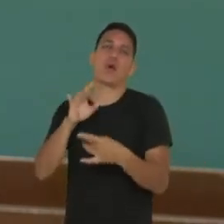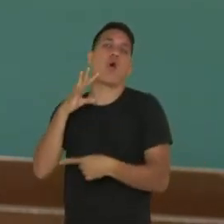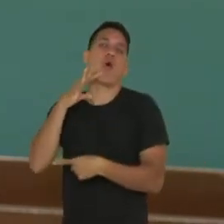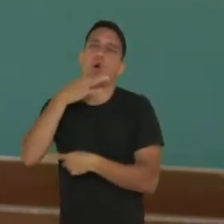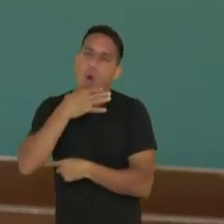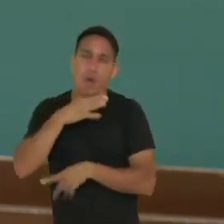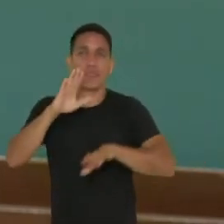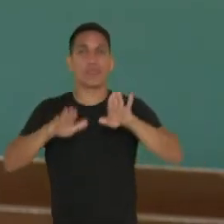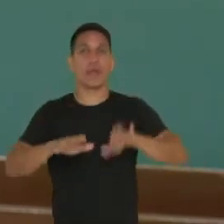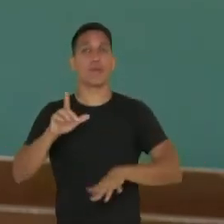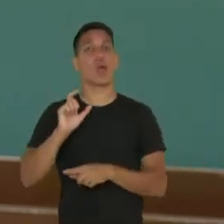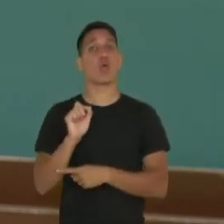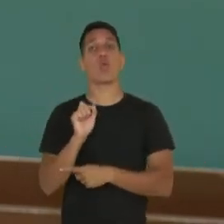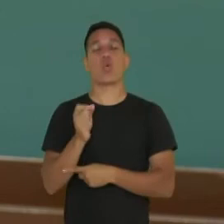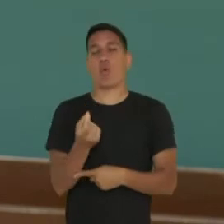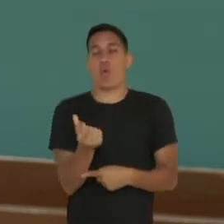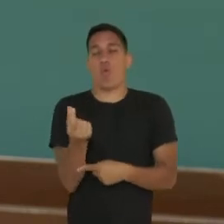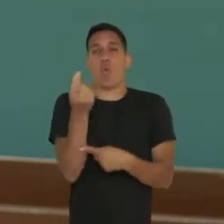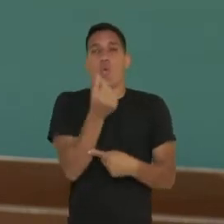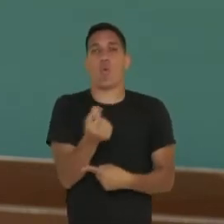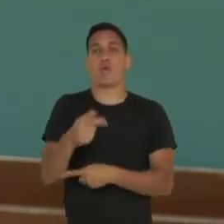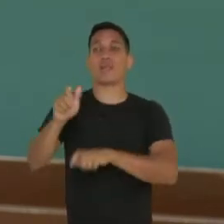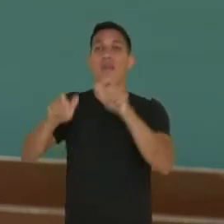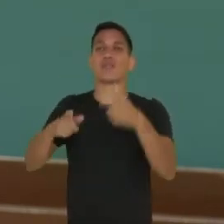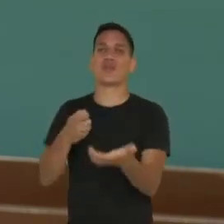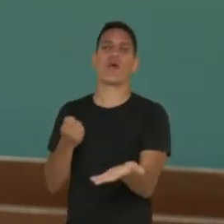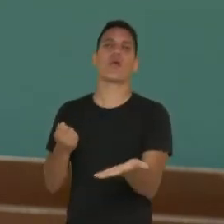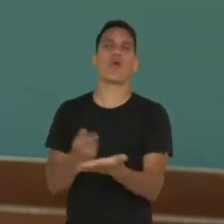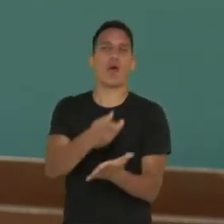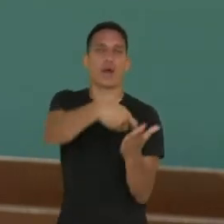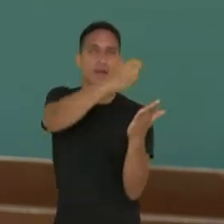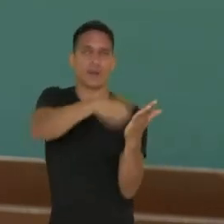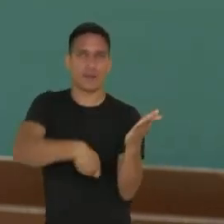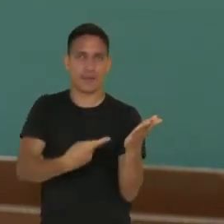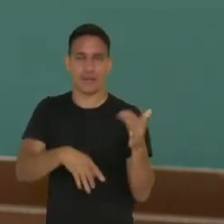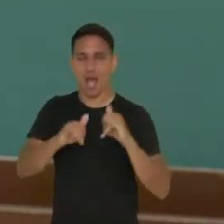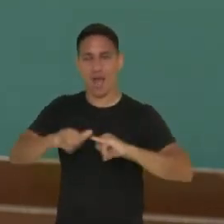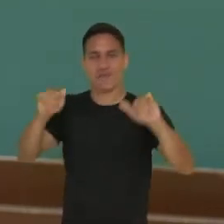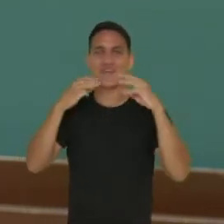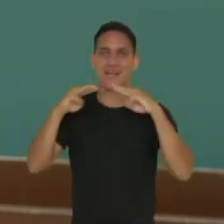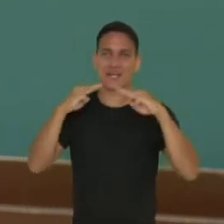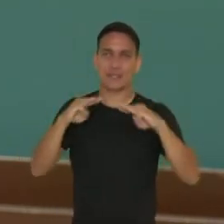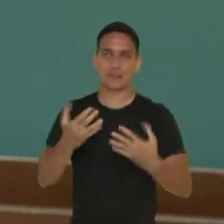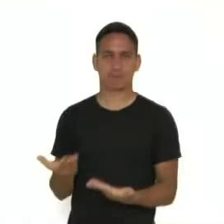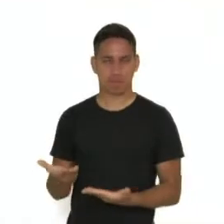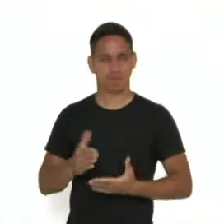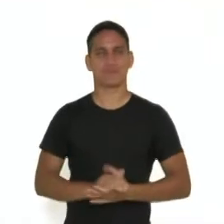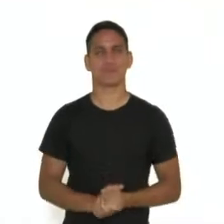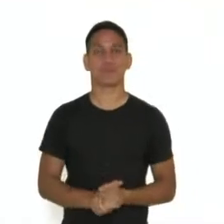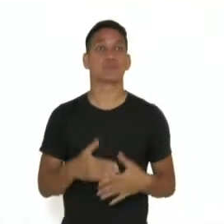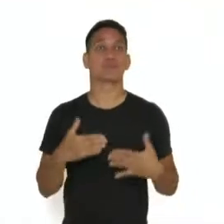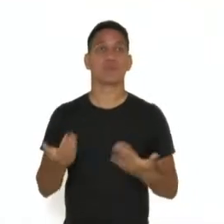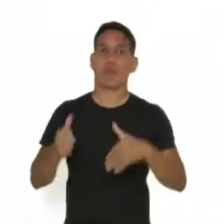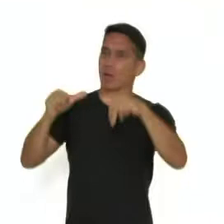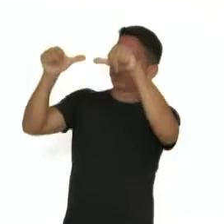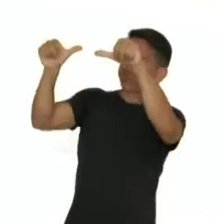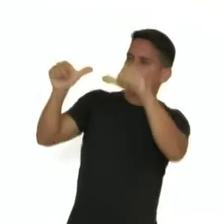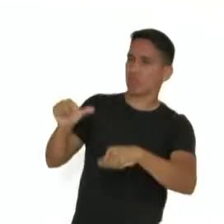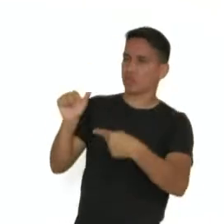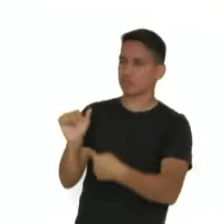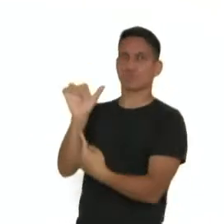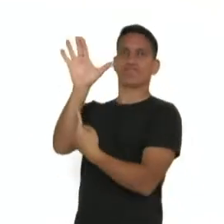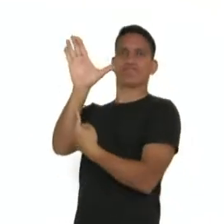sempre do poder aquisitivo de quem contrata aquela campanha, aquela peça. Um painel publicitário,